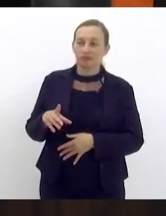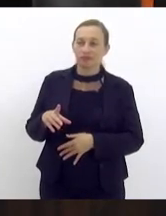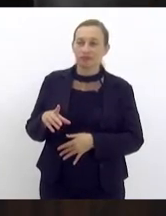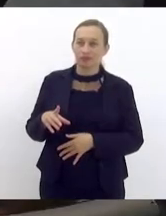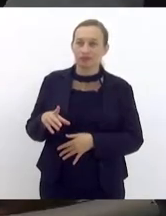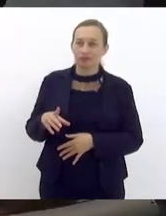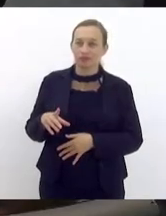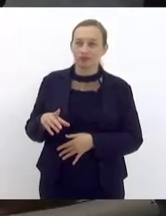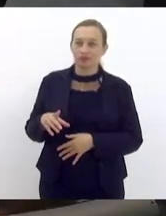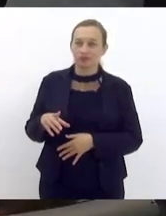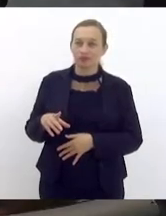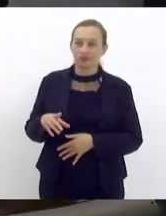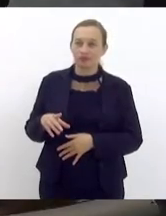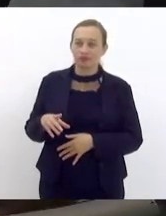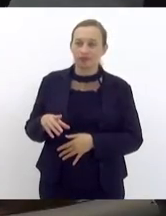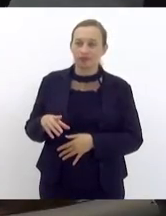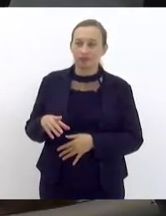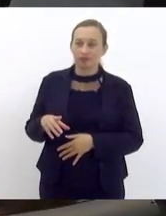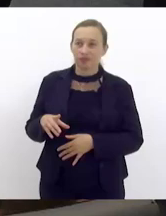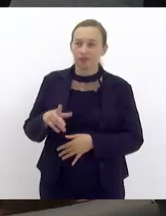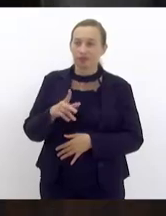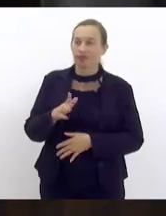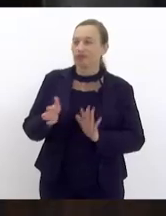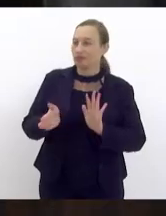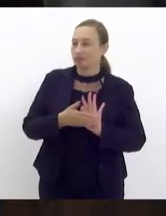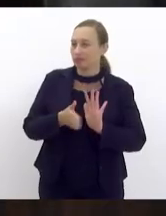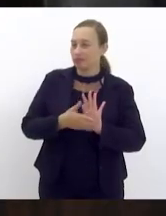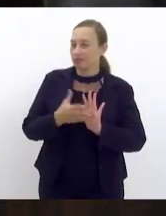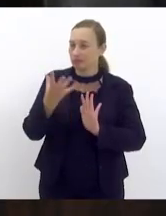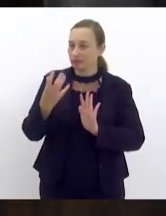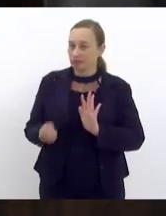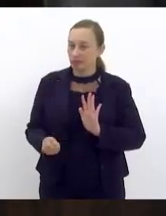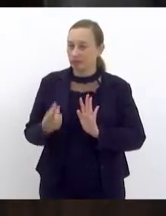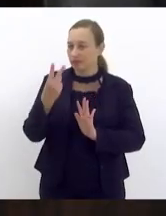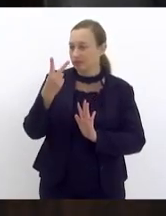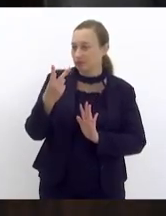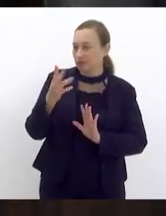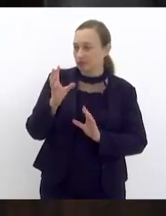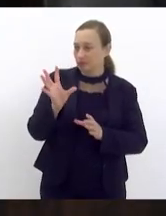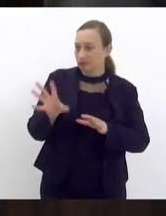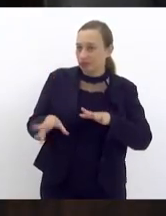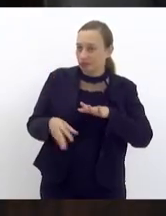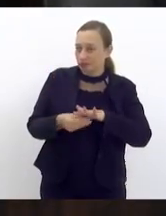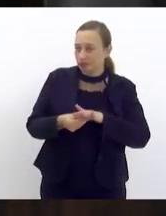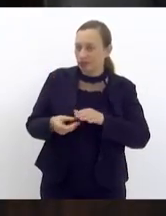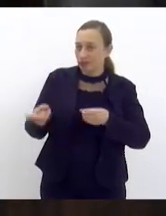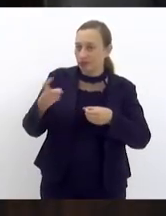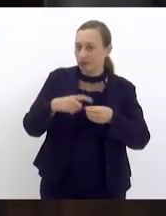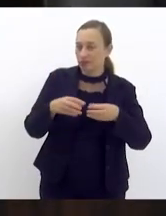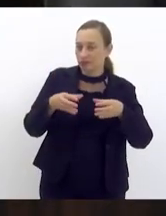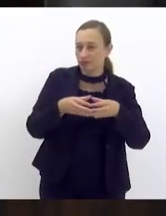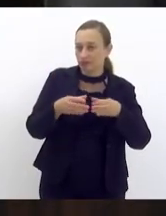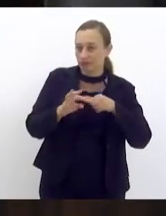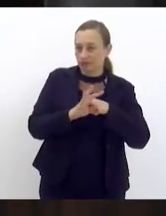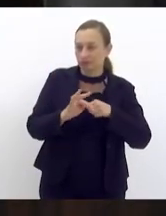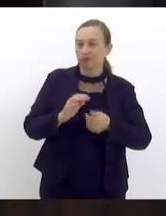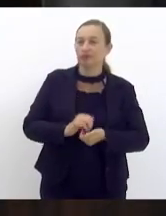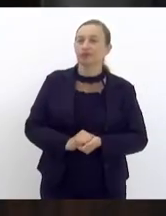a presente proposta recebeu duas emendas retorna às comissões